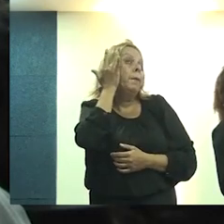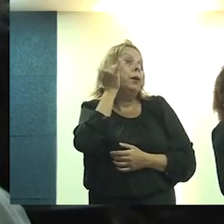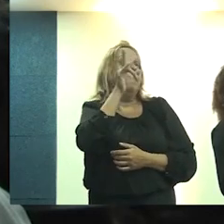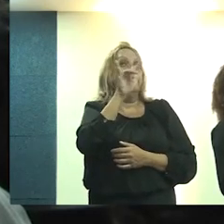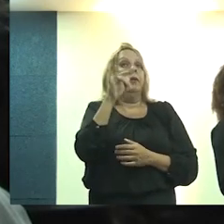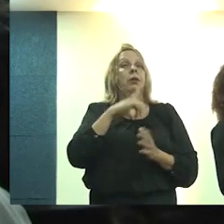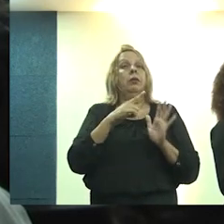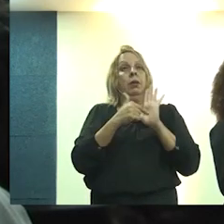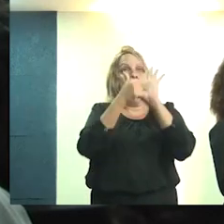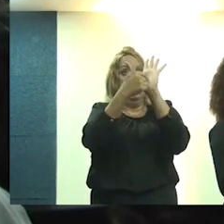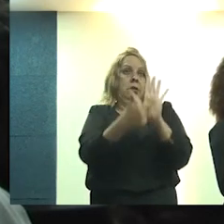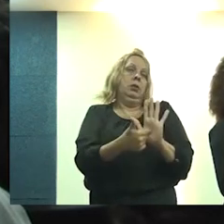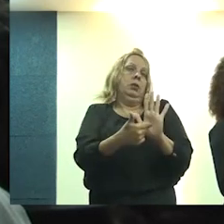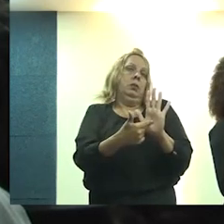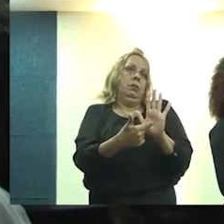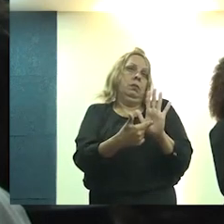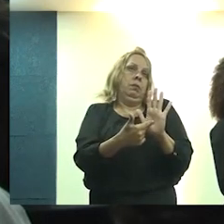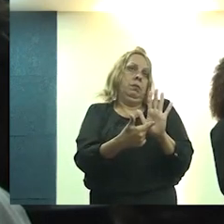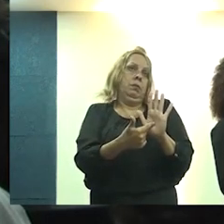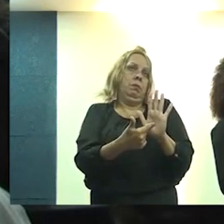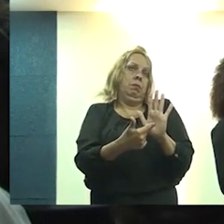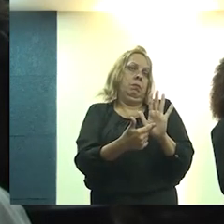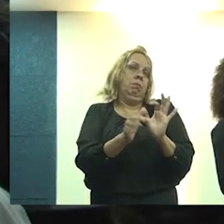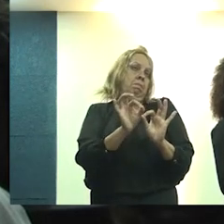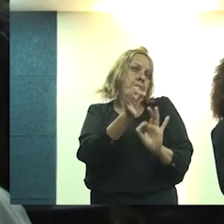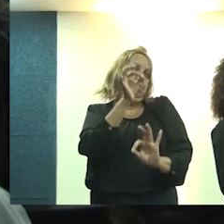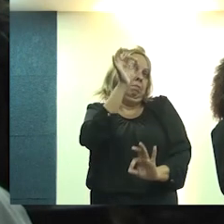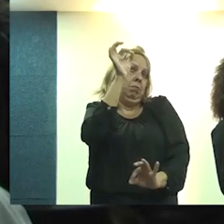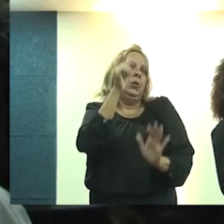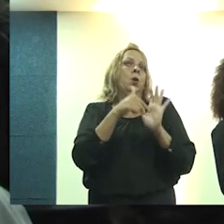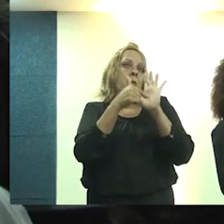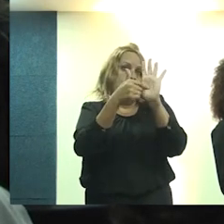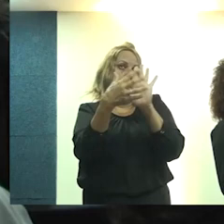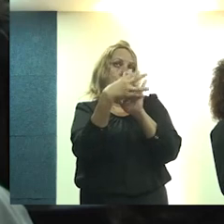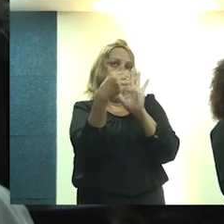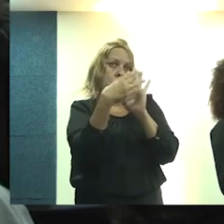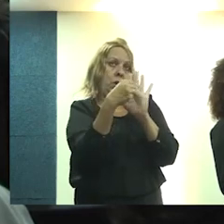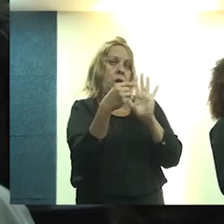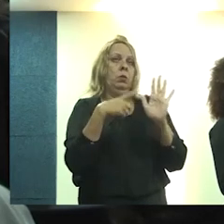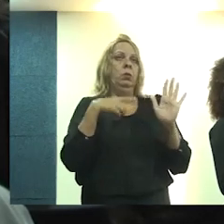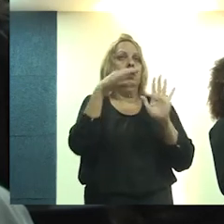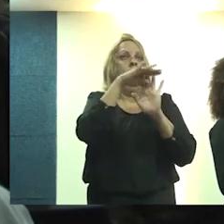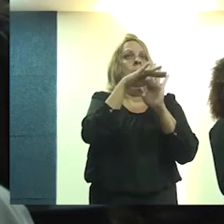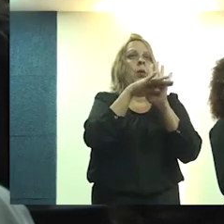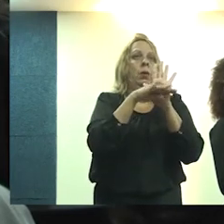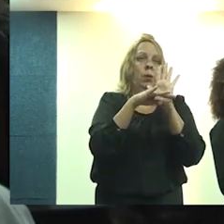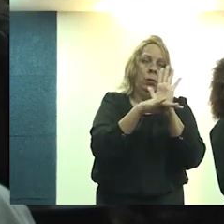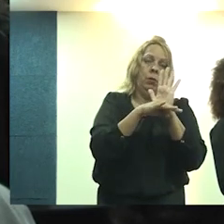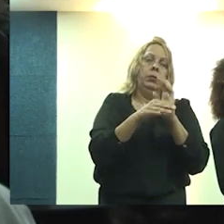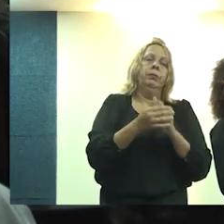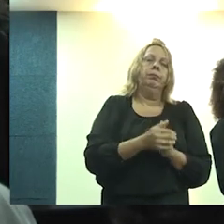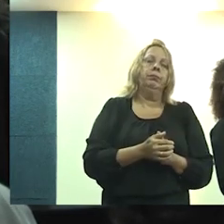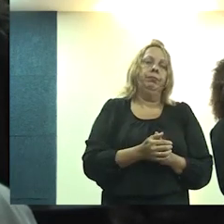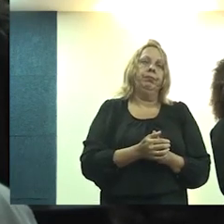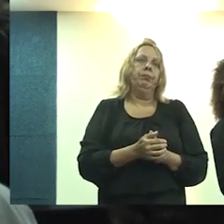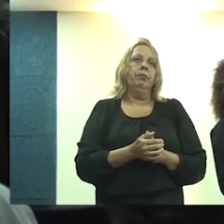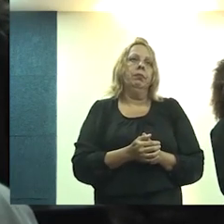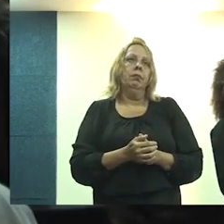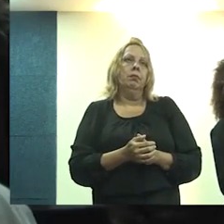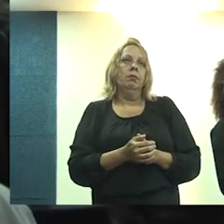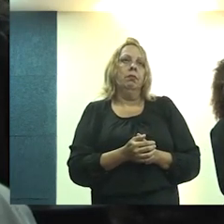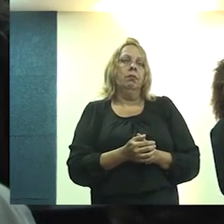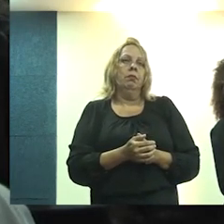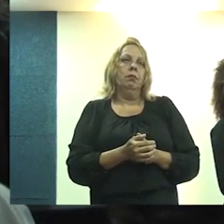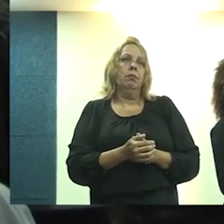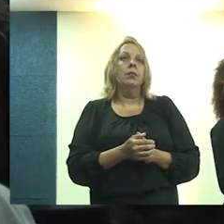vai ter uma apresentação um pouco mais alongada para a gente mostrar o modelo lógico desse programa, que, como falei, ainda está em